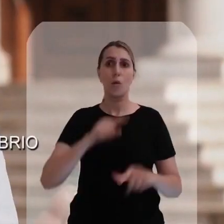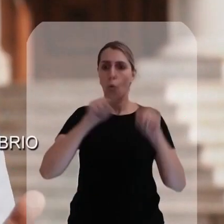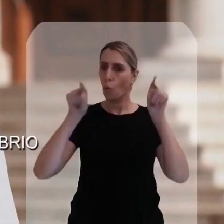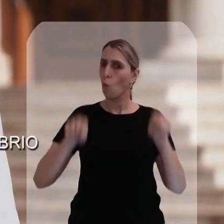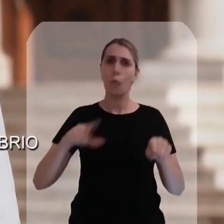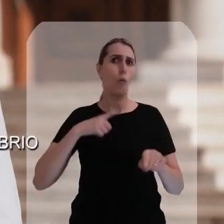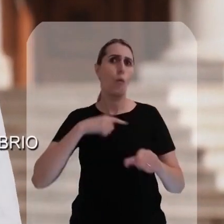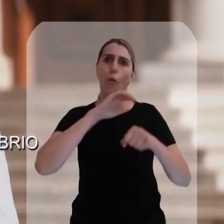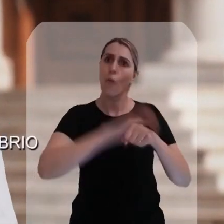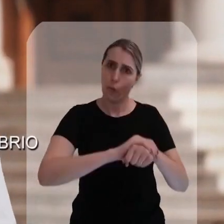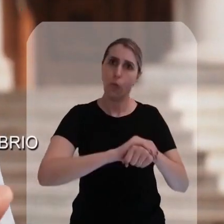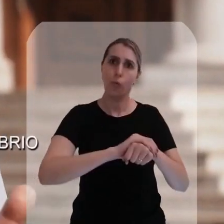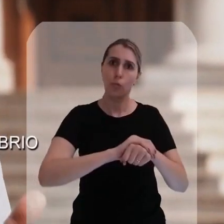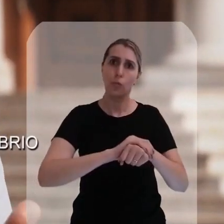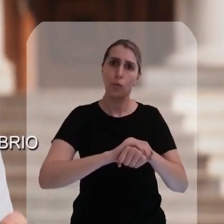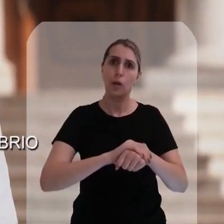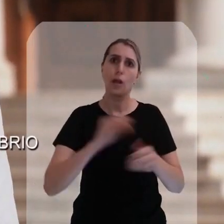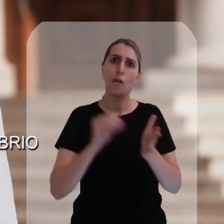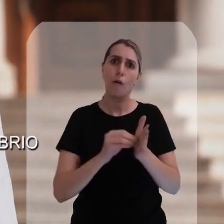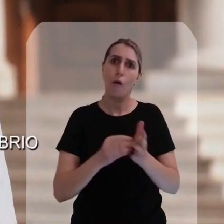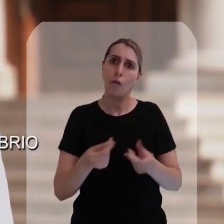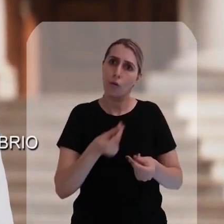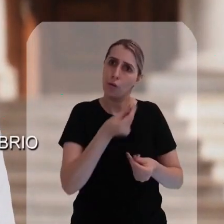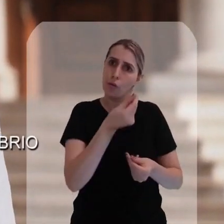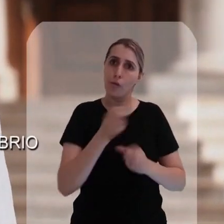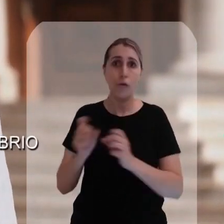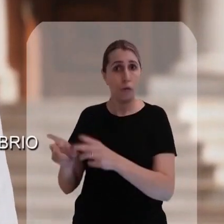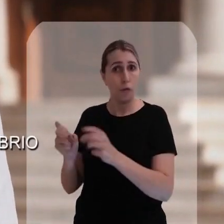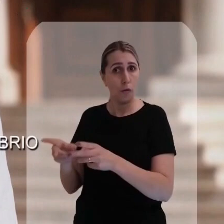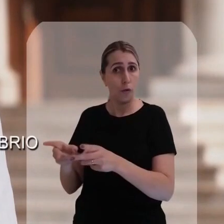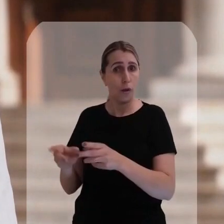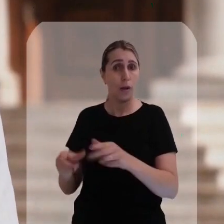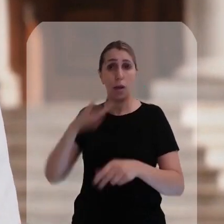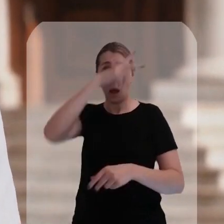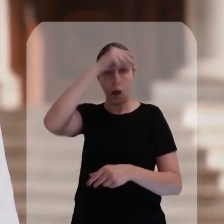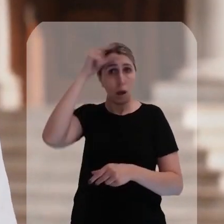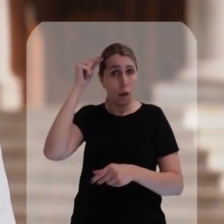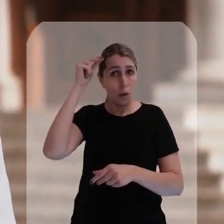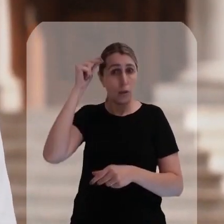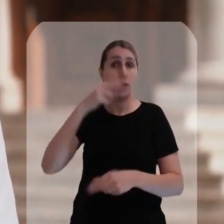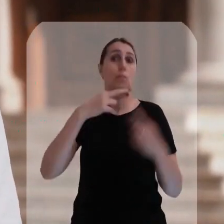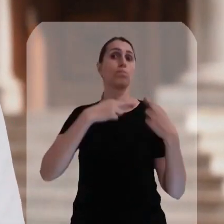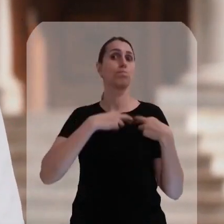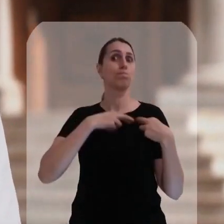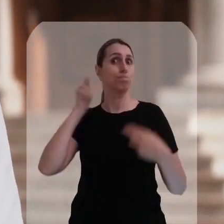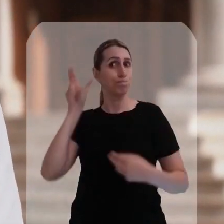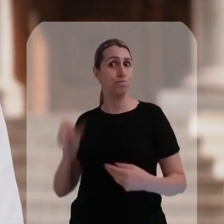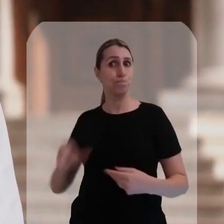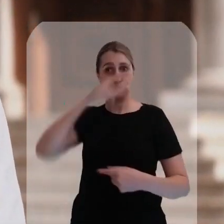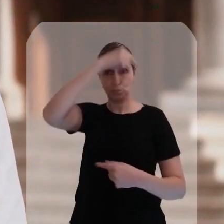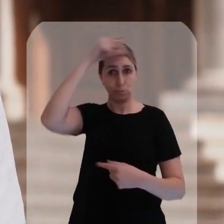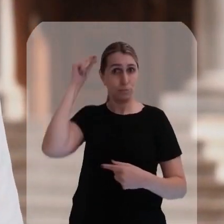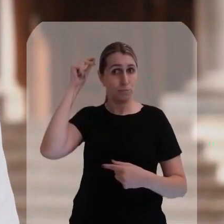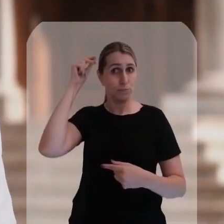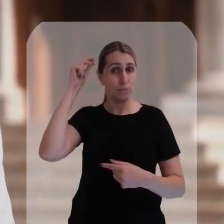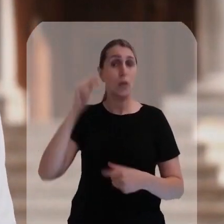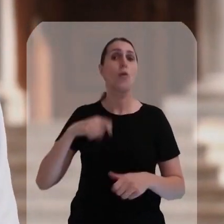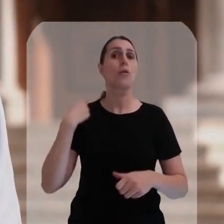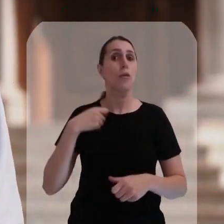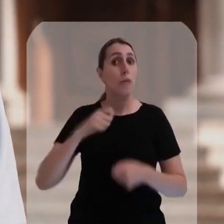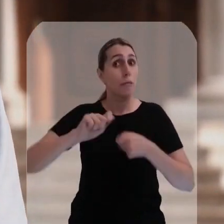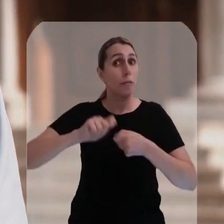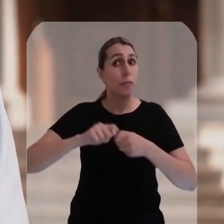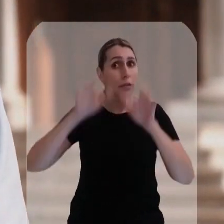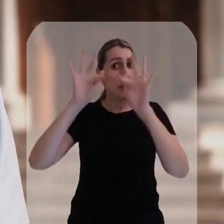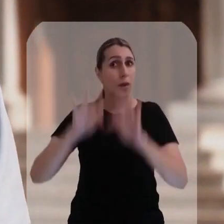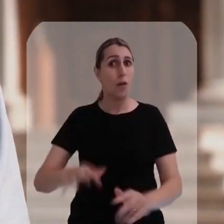servidores não podem levar a culpa pelo desequilíbrio entre receita e despesa da prefeitura. Isso é responsabilidade do prefeito. O que devemos